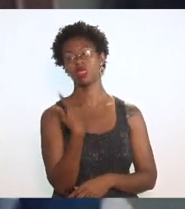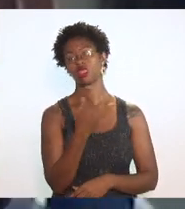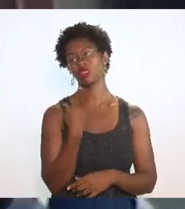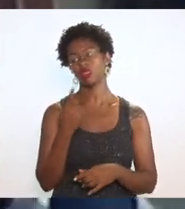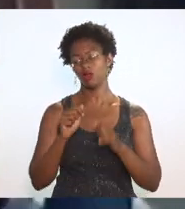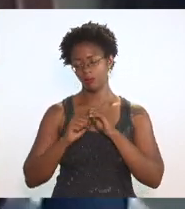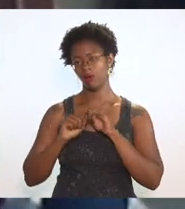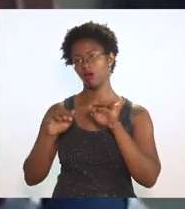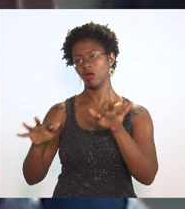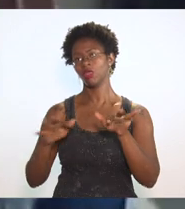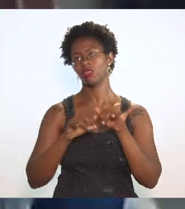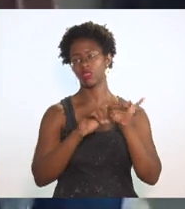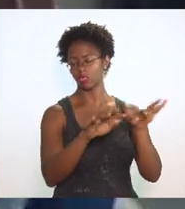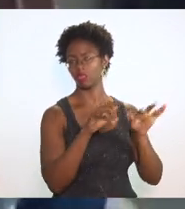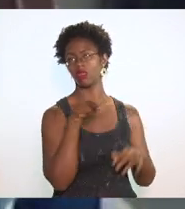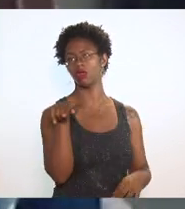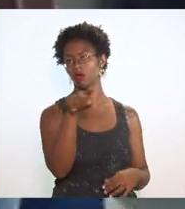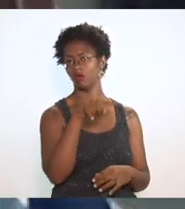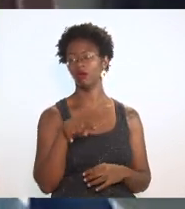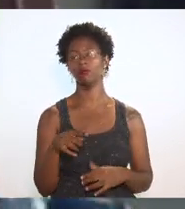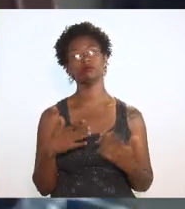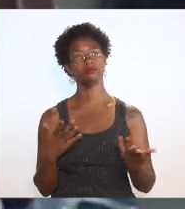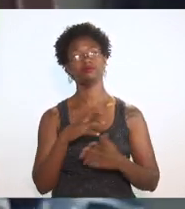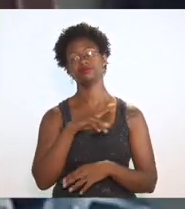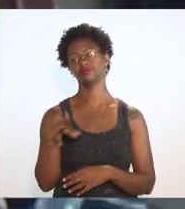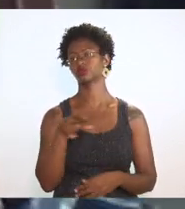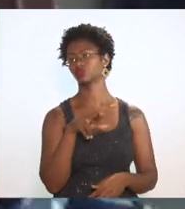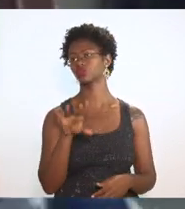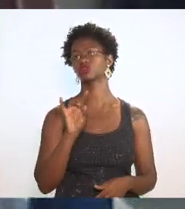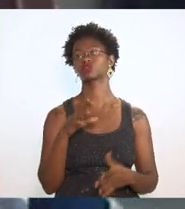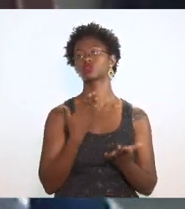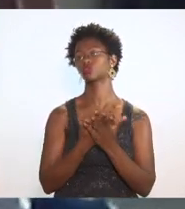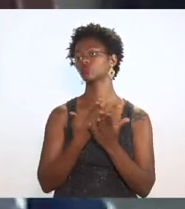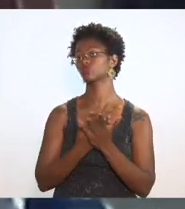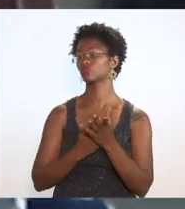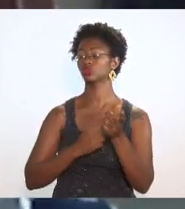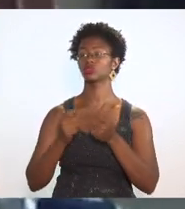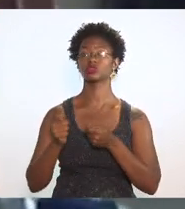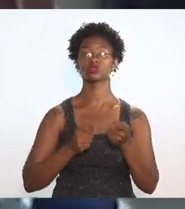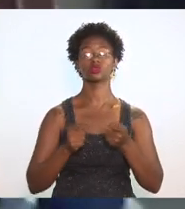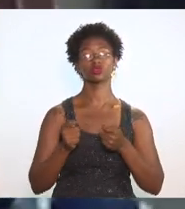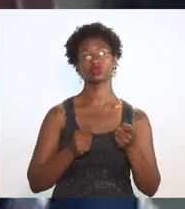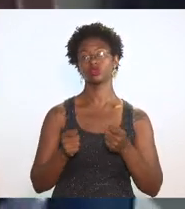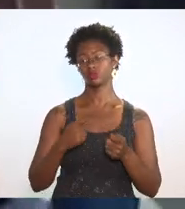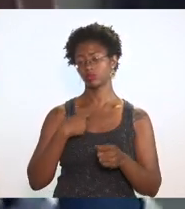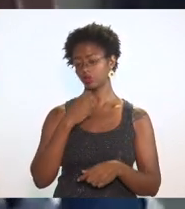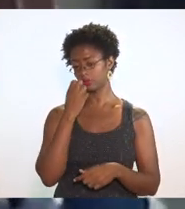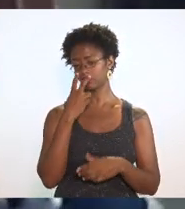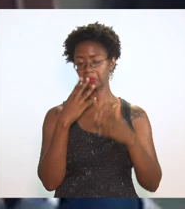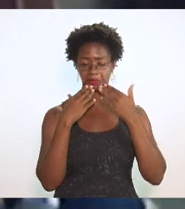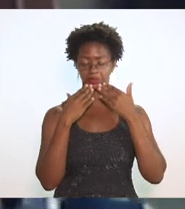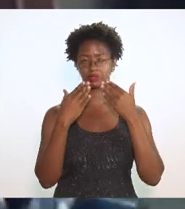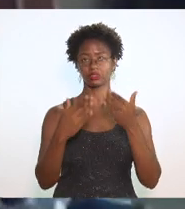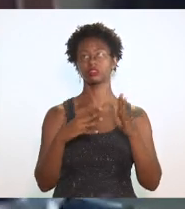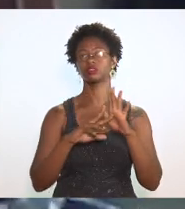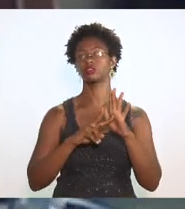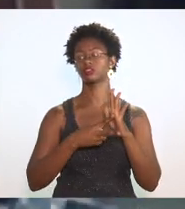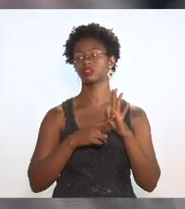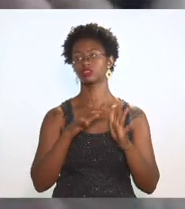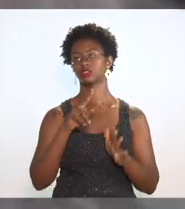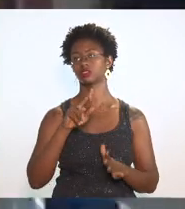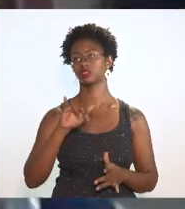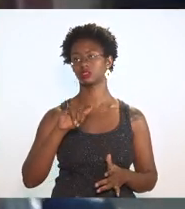medidas de compensação então não é um mero estudo econômico eu eu vi a apresentação do sim de trigo